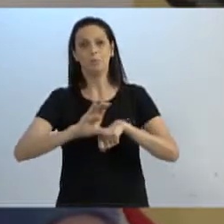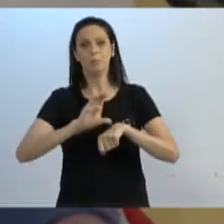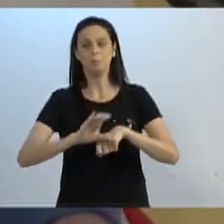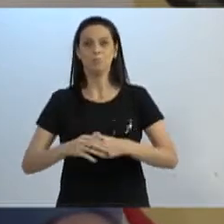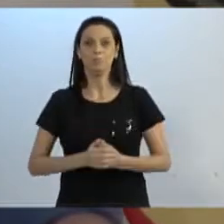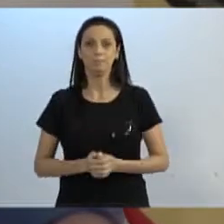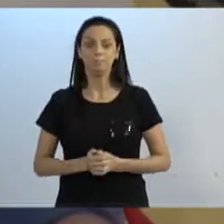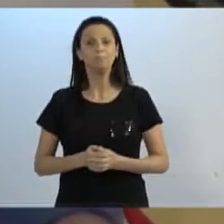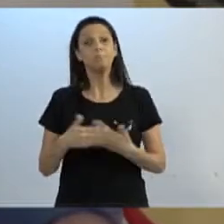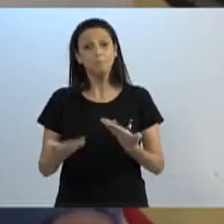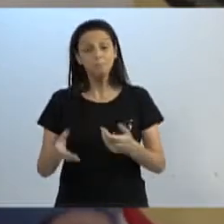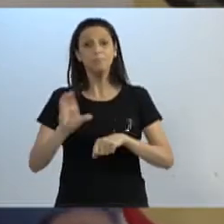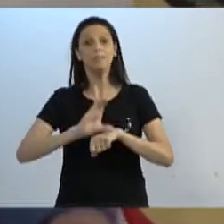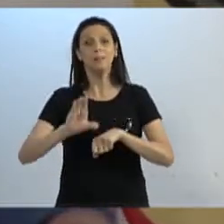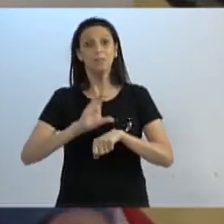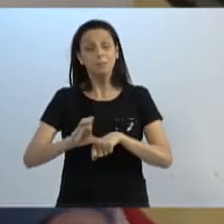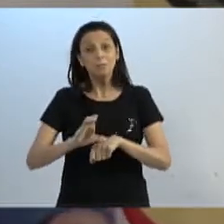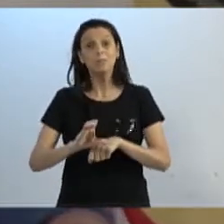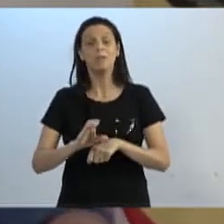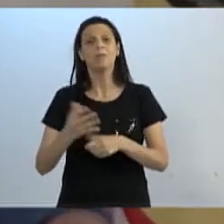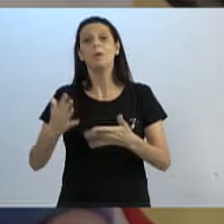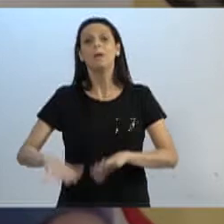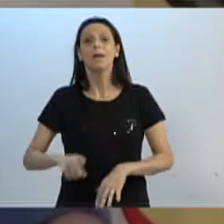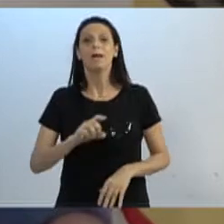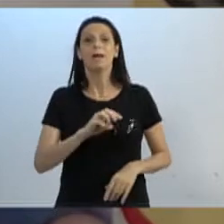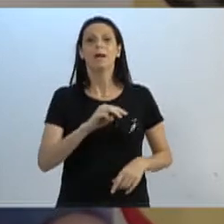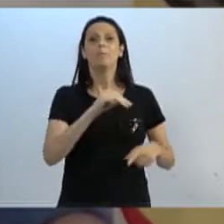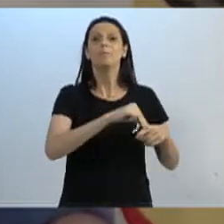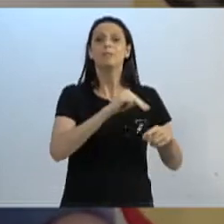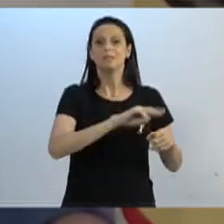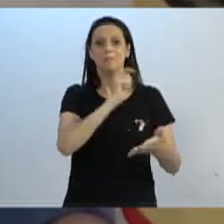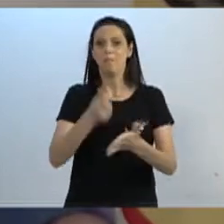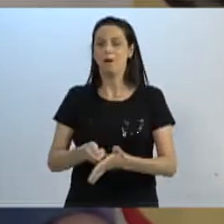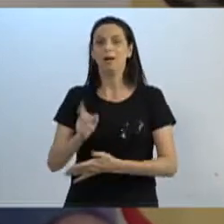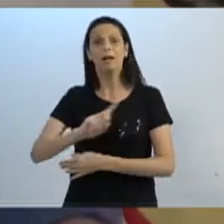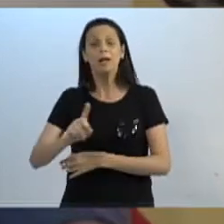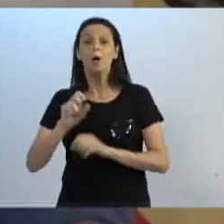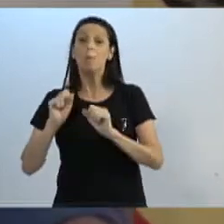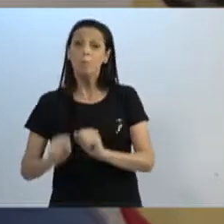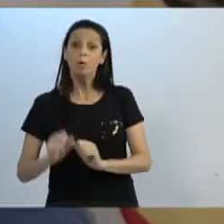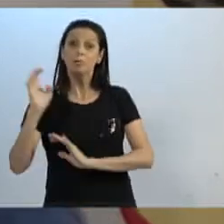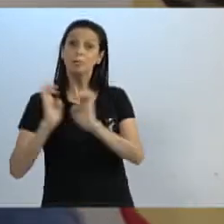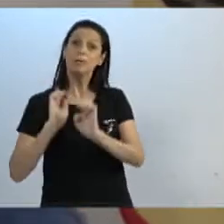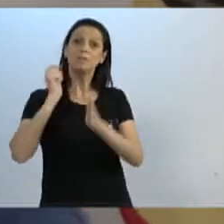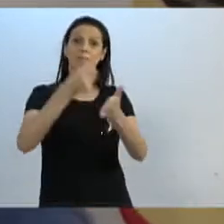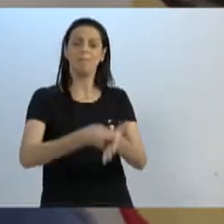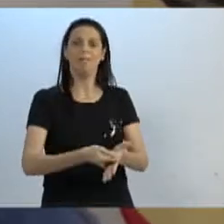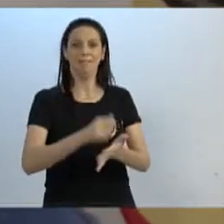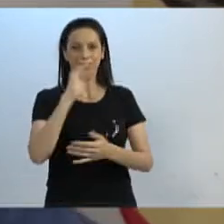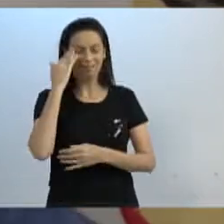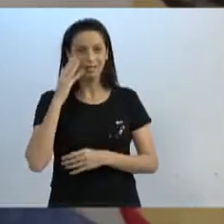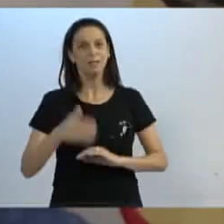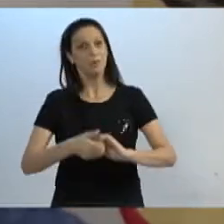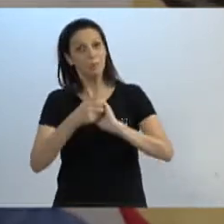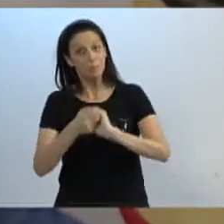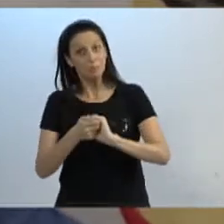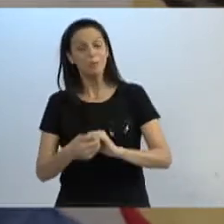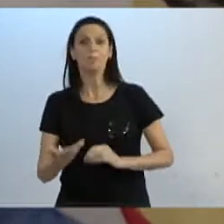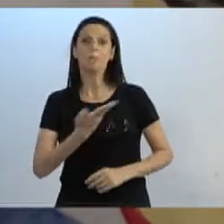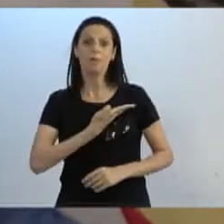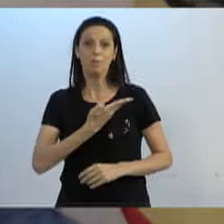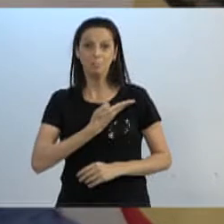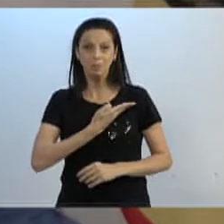que esse curso não sai do bolso do município, mas sim as empresas vão patrocinar. Então, quero dizer, comentar, meu grande amigo,